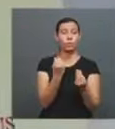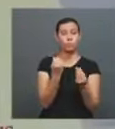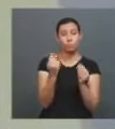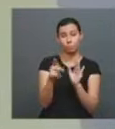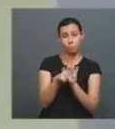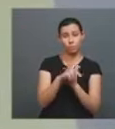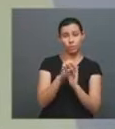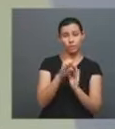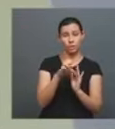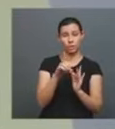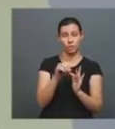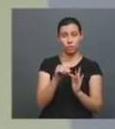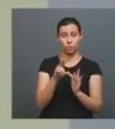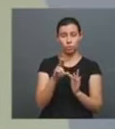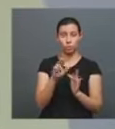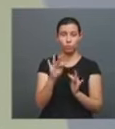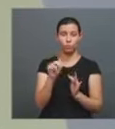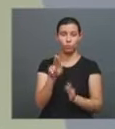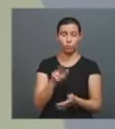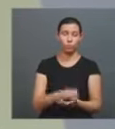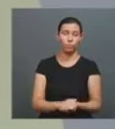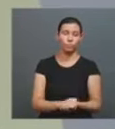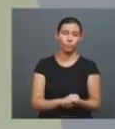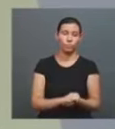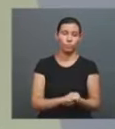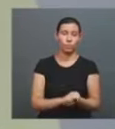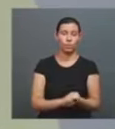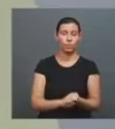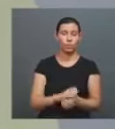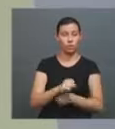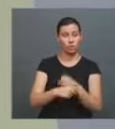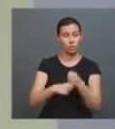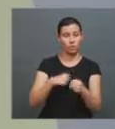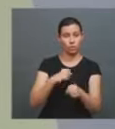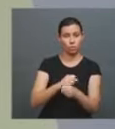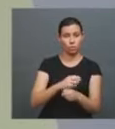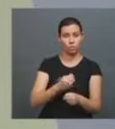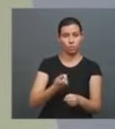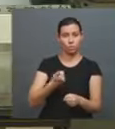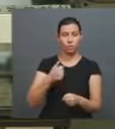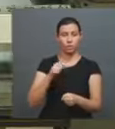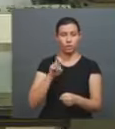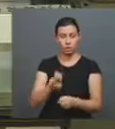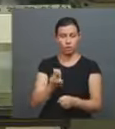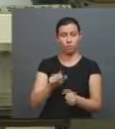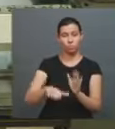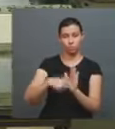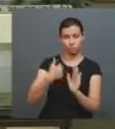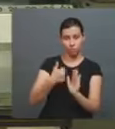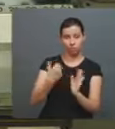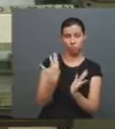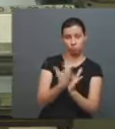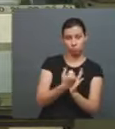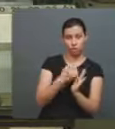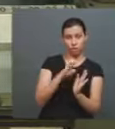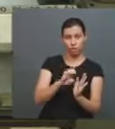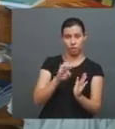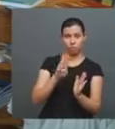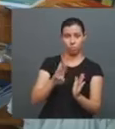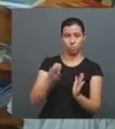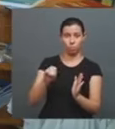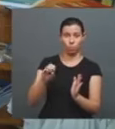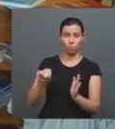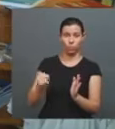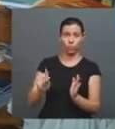Em 2015, foi publicado o primeiro livro eletrônico, ou e-book, da editora. Nos 37 anos de existência,